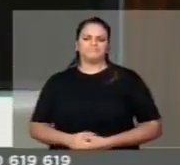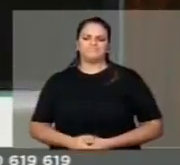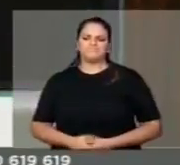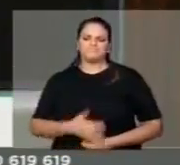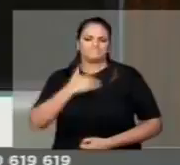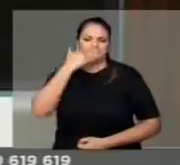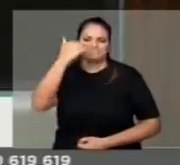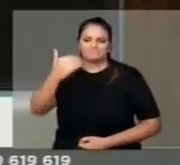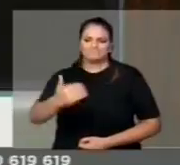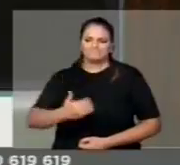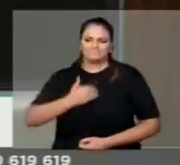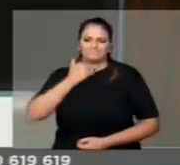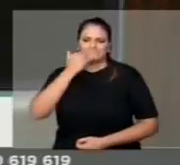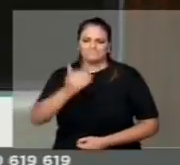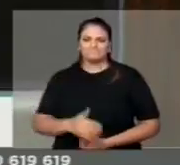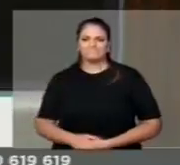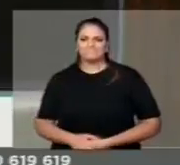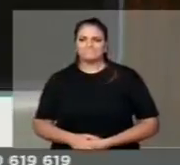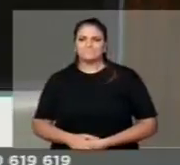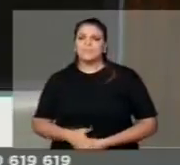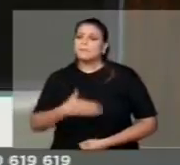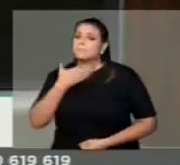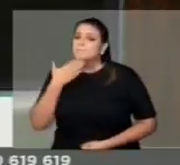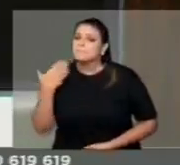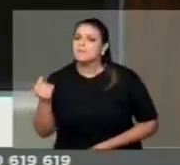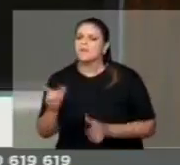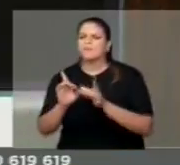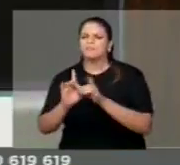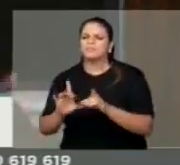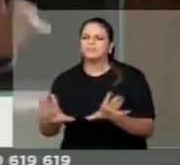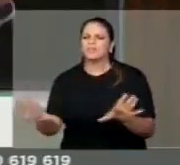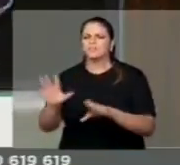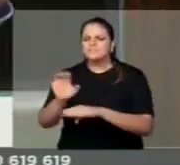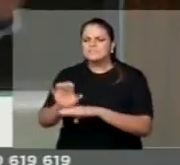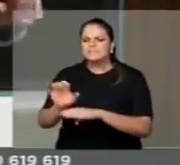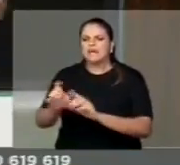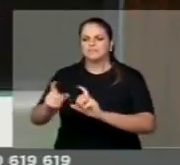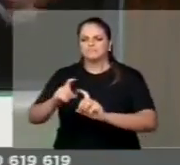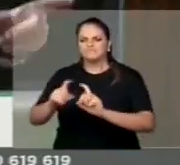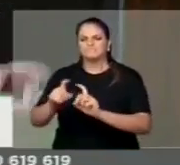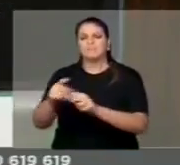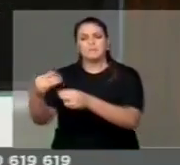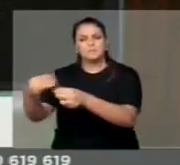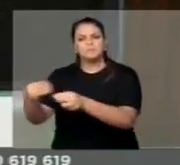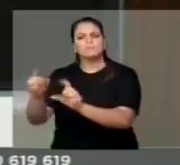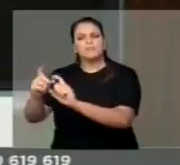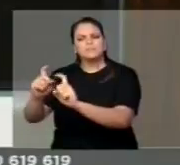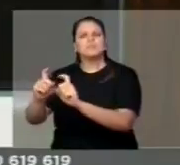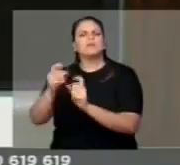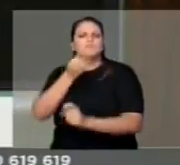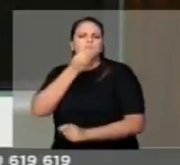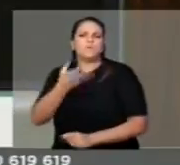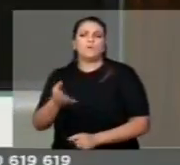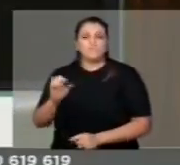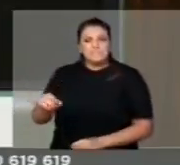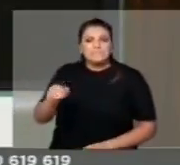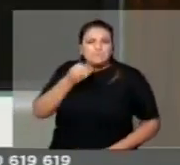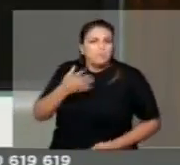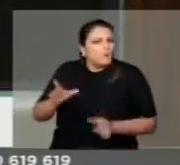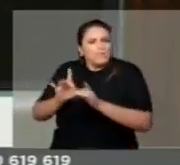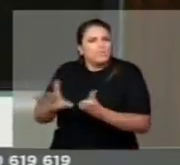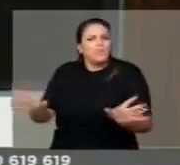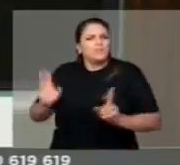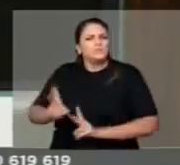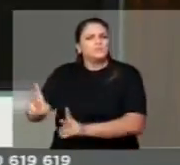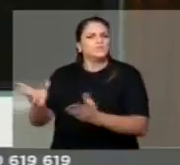provado que a descentralização é o melhor caminho, está provado que o que está dando certo não se muda, e Suape, um